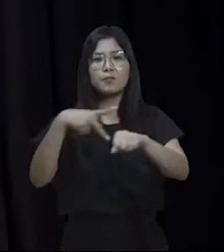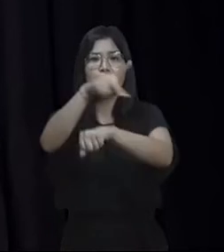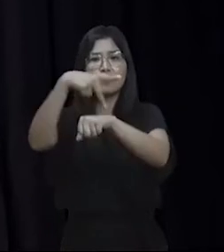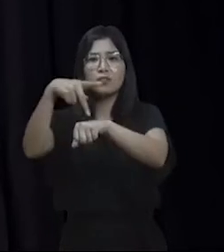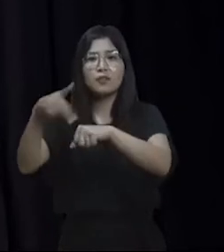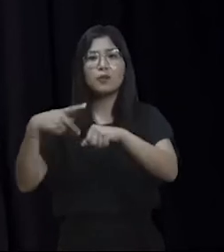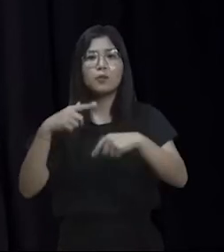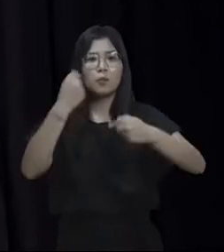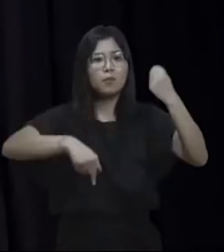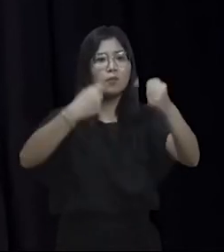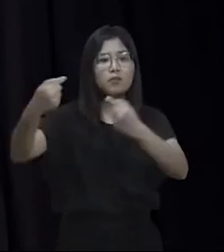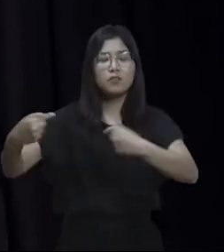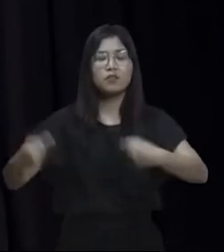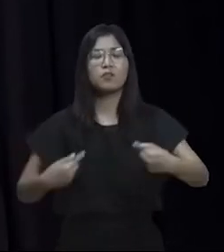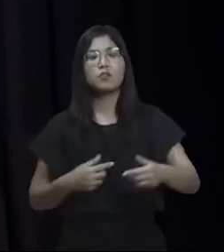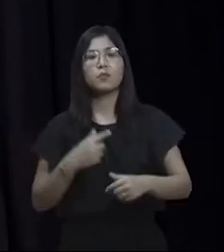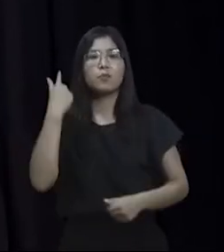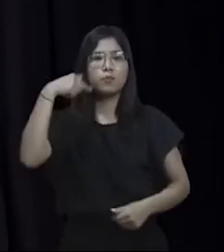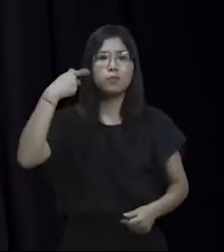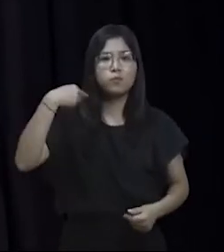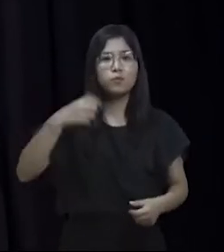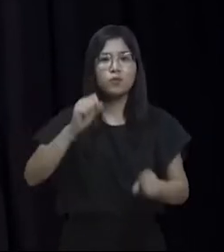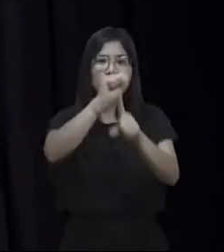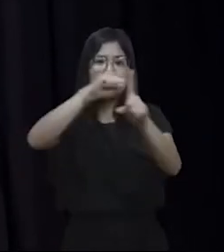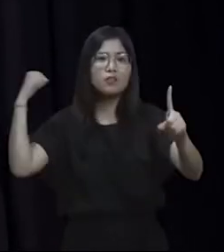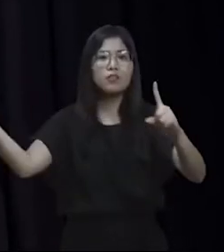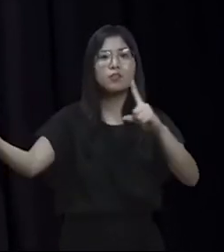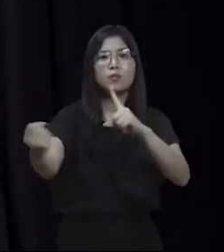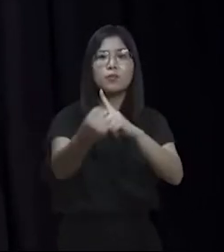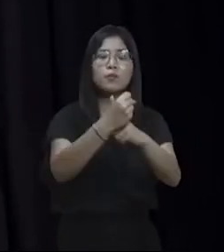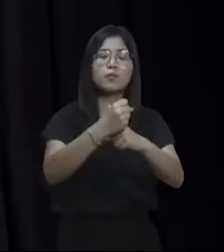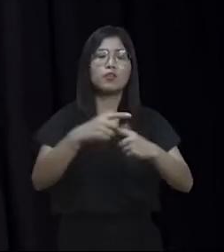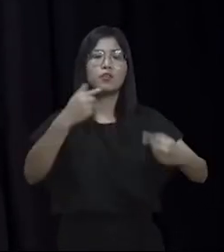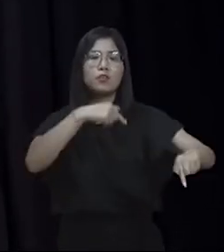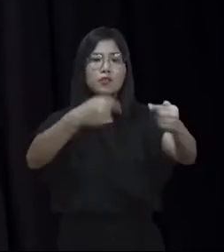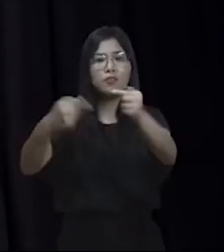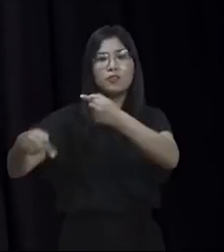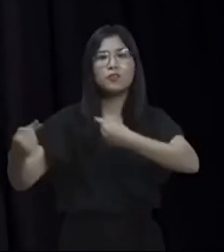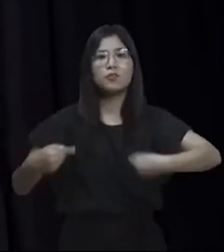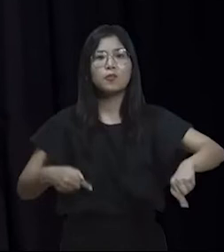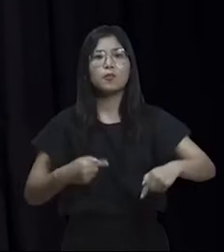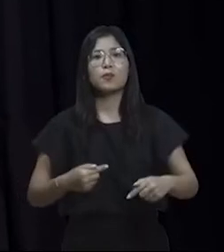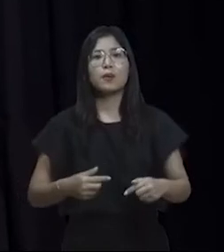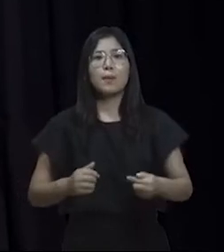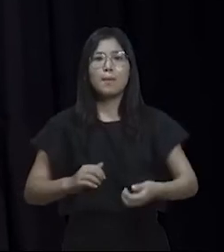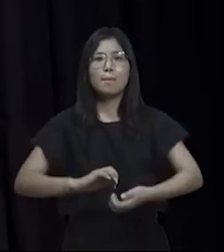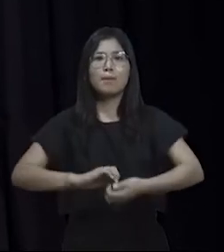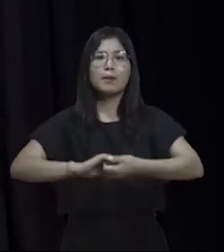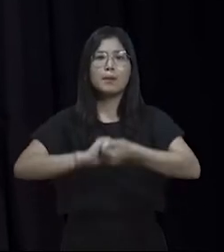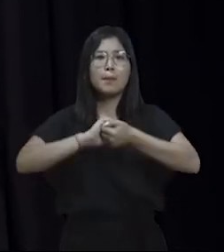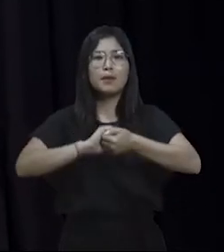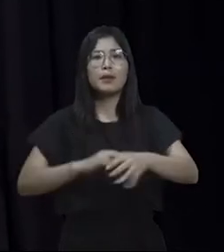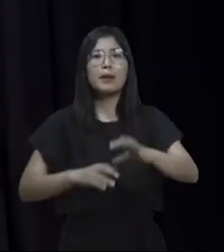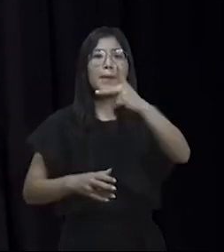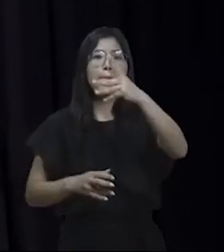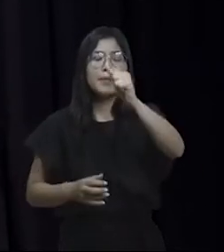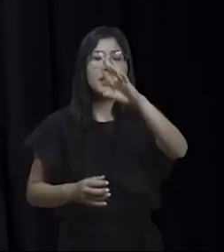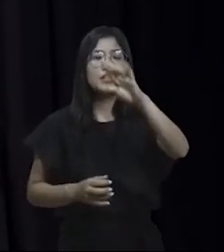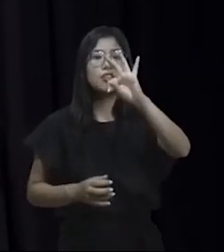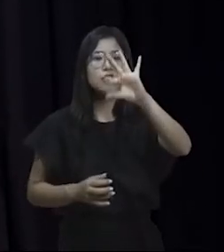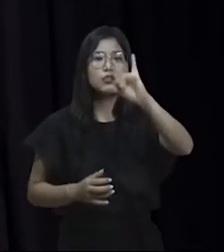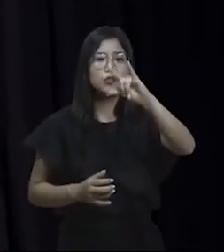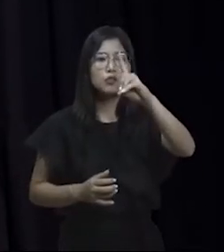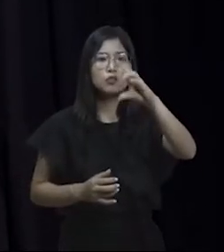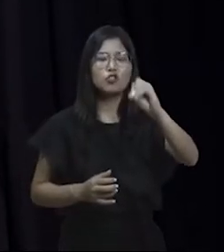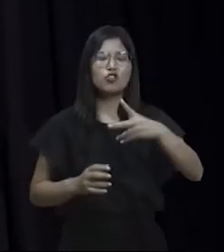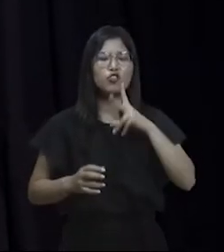sem a boa política, não há justiça social sem política e sem partidos fortes e constituídos. Quero dizer que